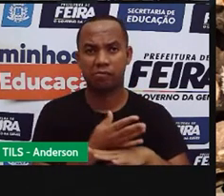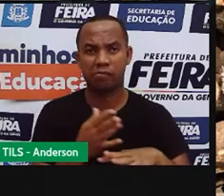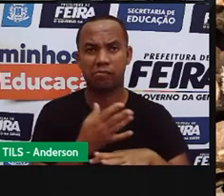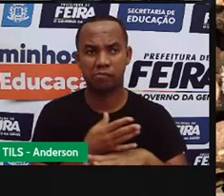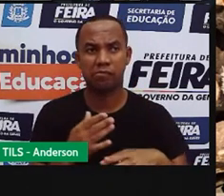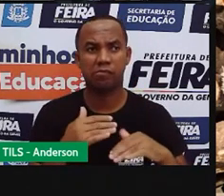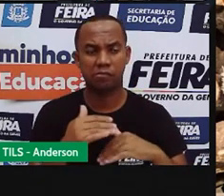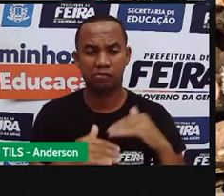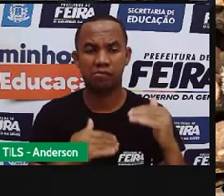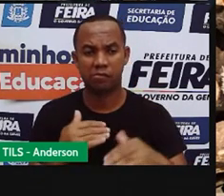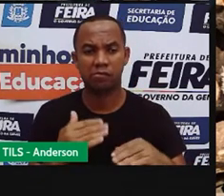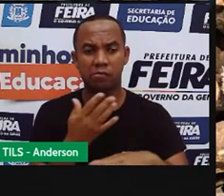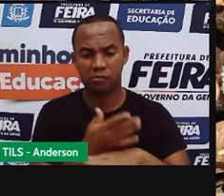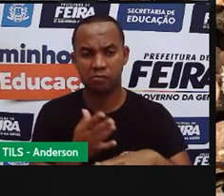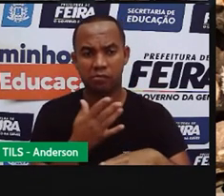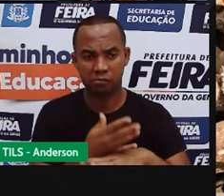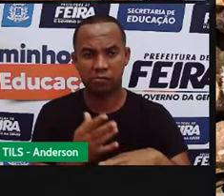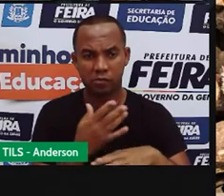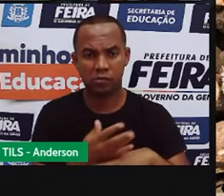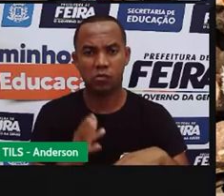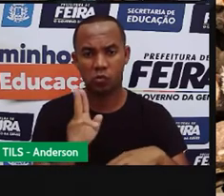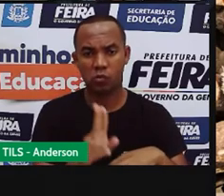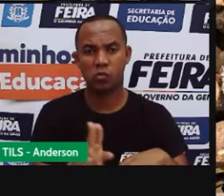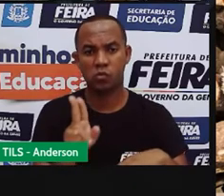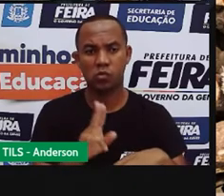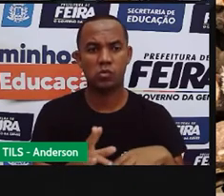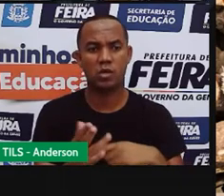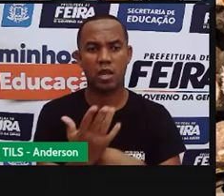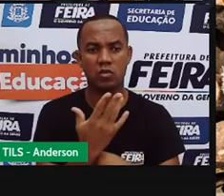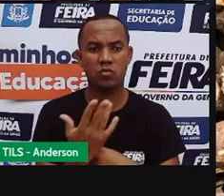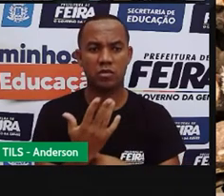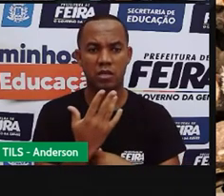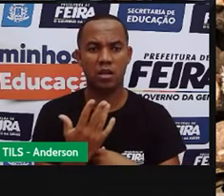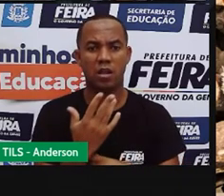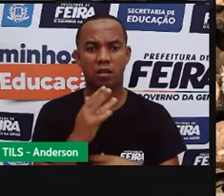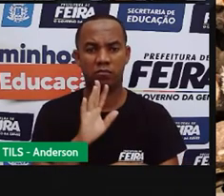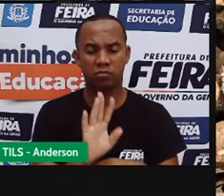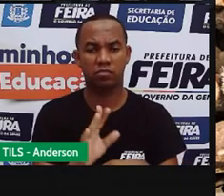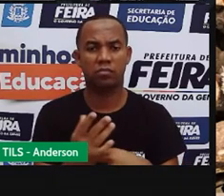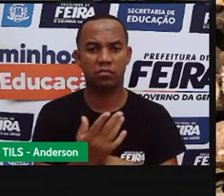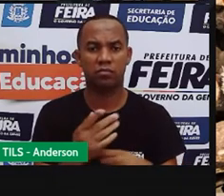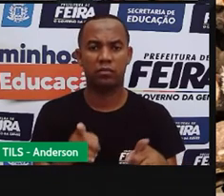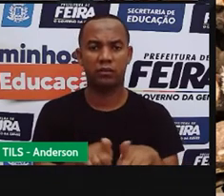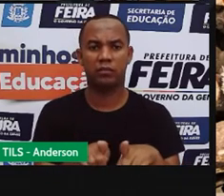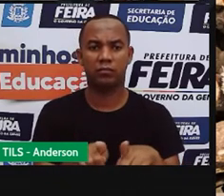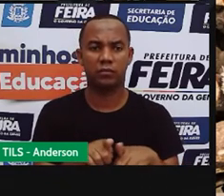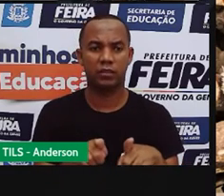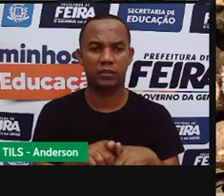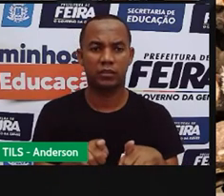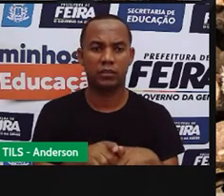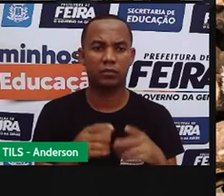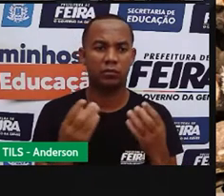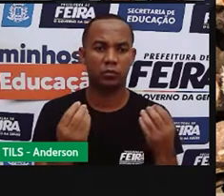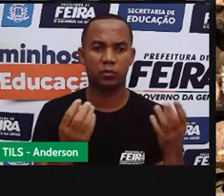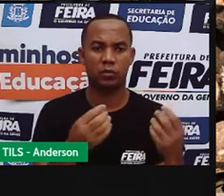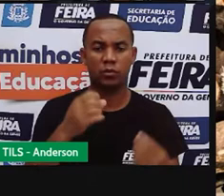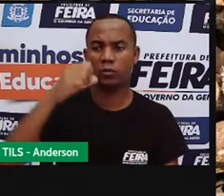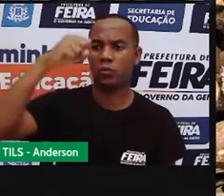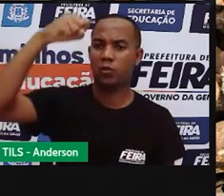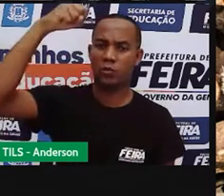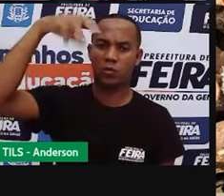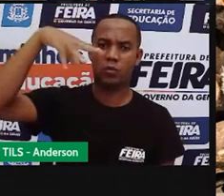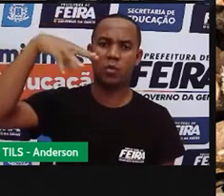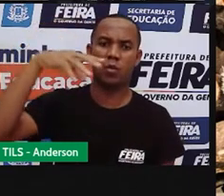tratamento, como produtos que protegerão a madeira na insolação, que é tomar muito sol, na